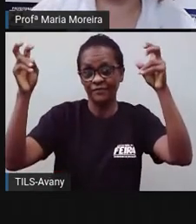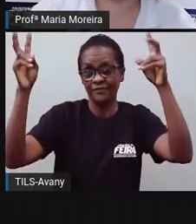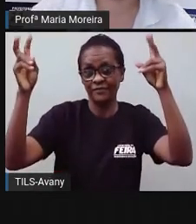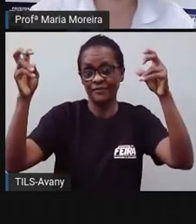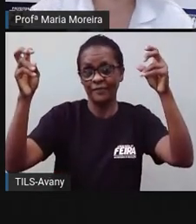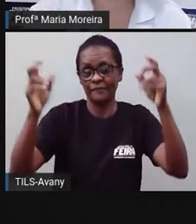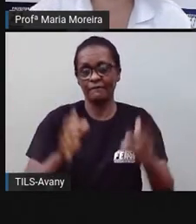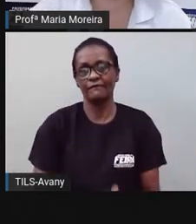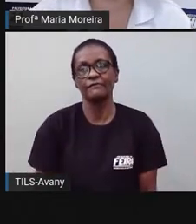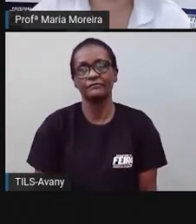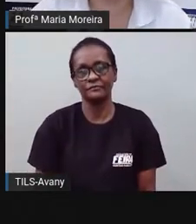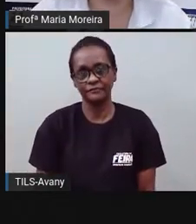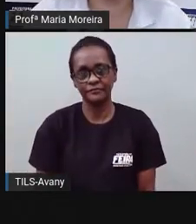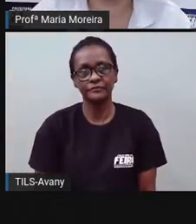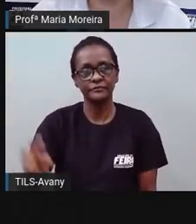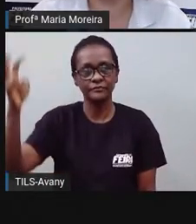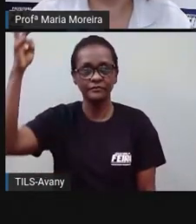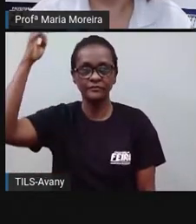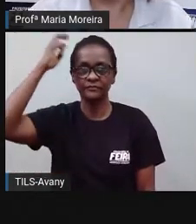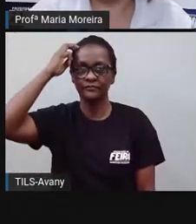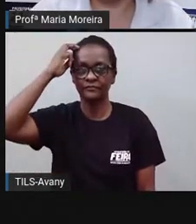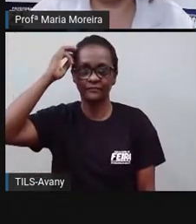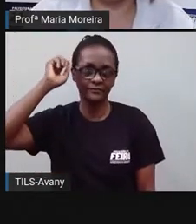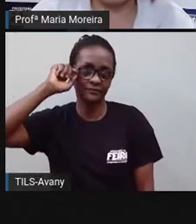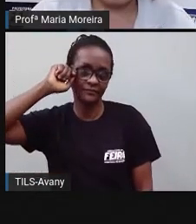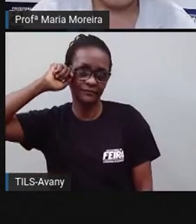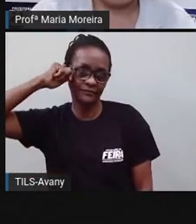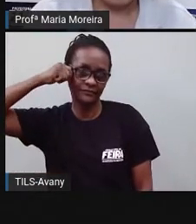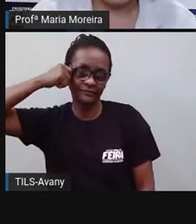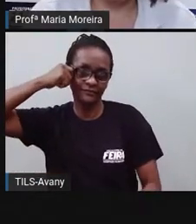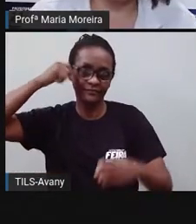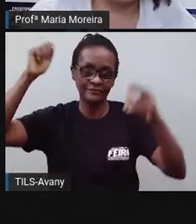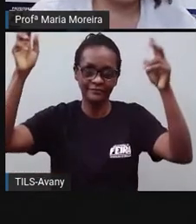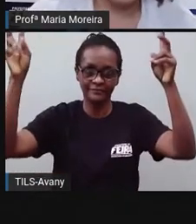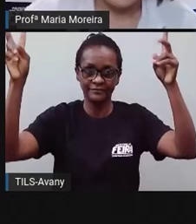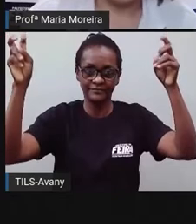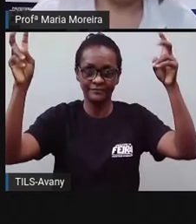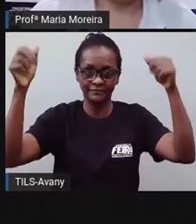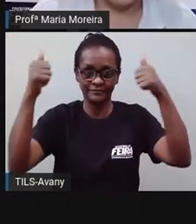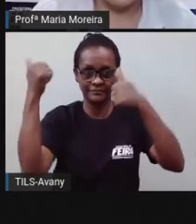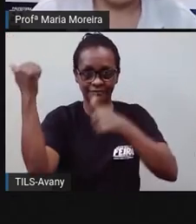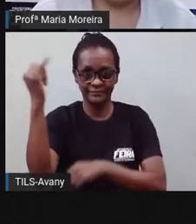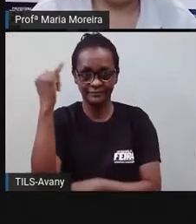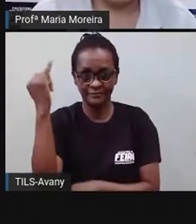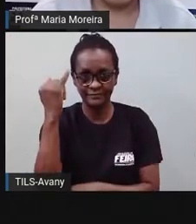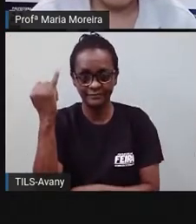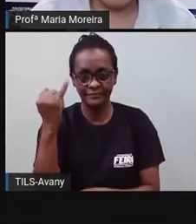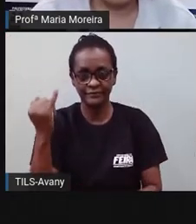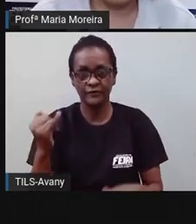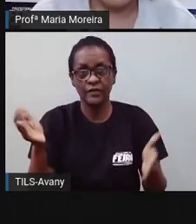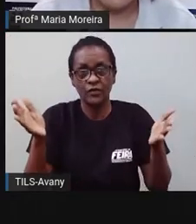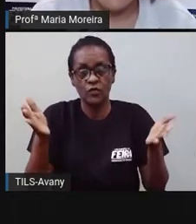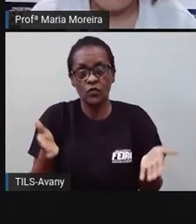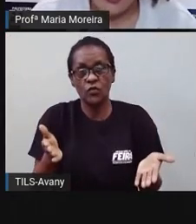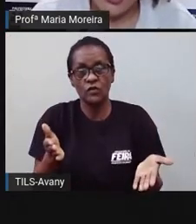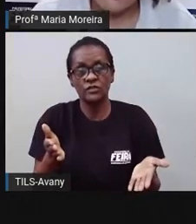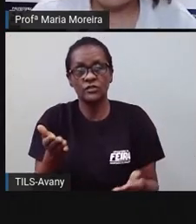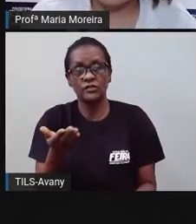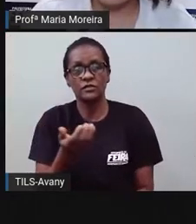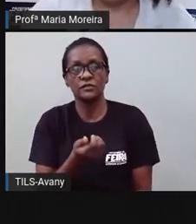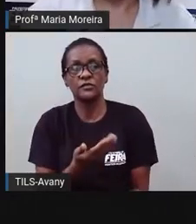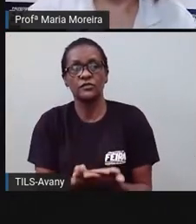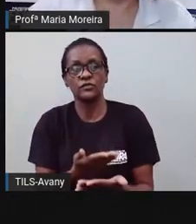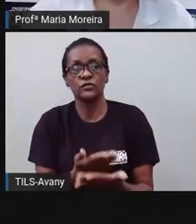né? Já estamos conversando aí sobre esse assunto já tem um tempinho. E hoje, a nossa aula de número 84,